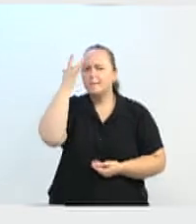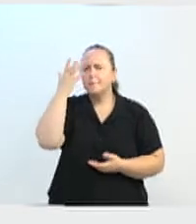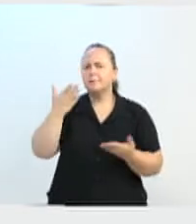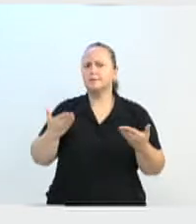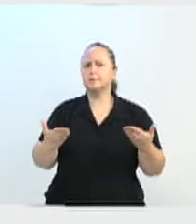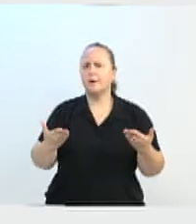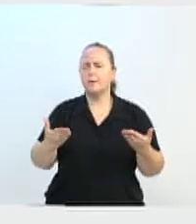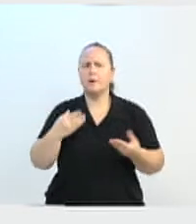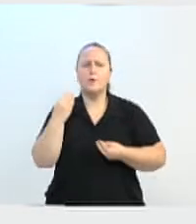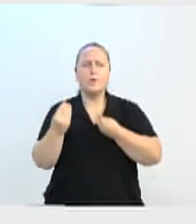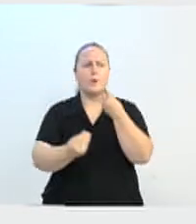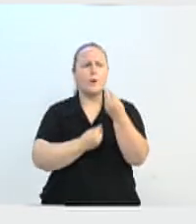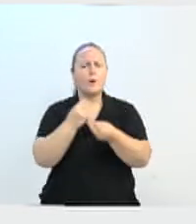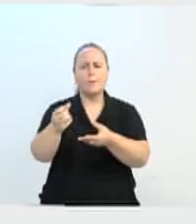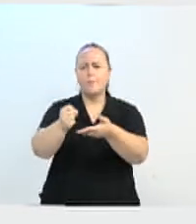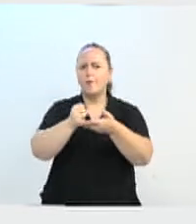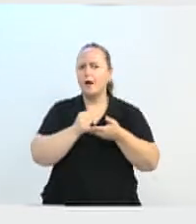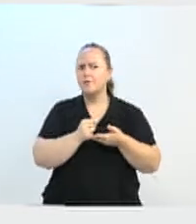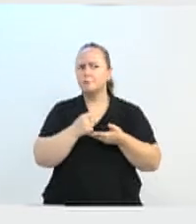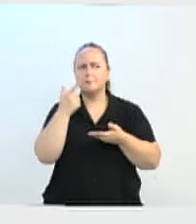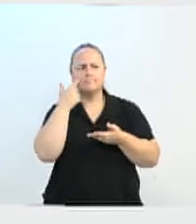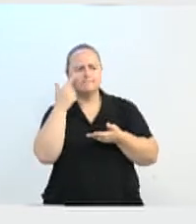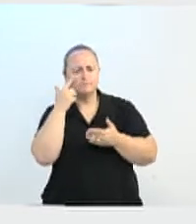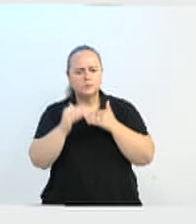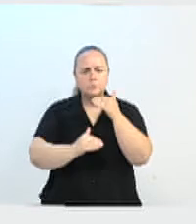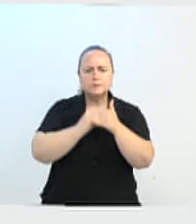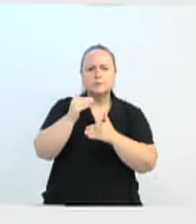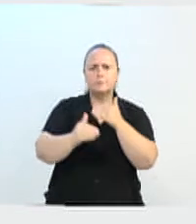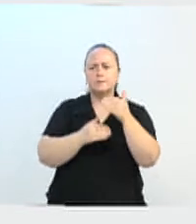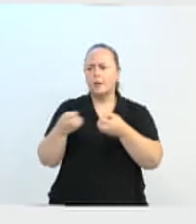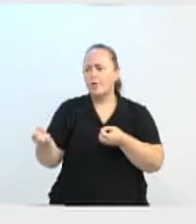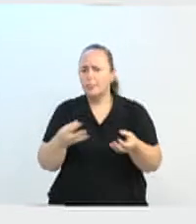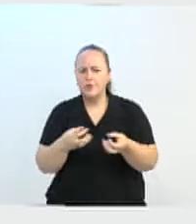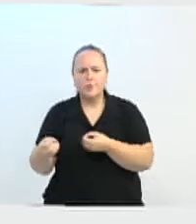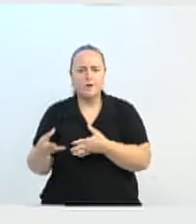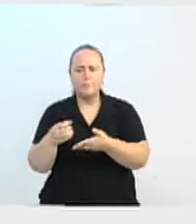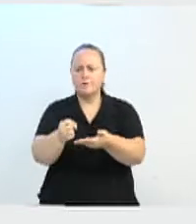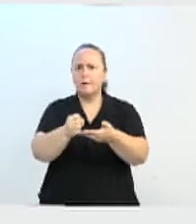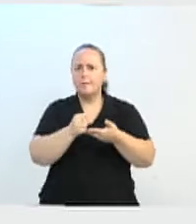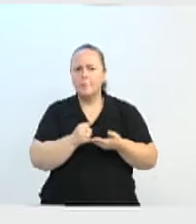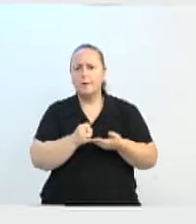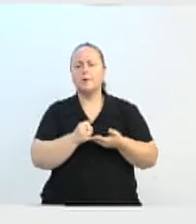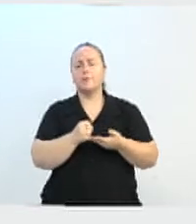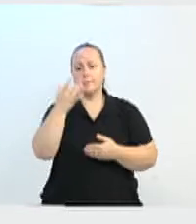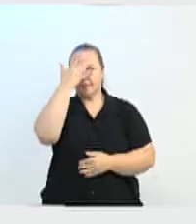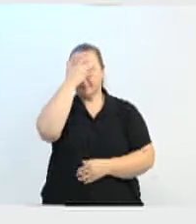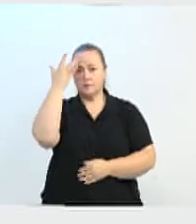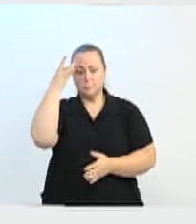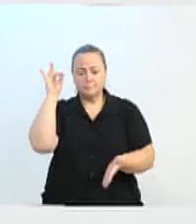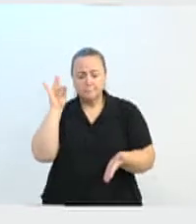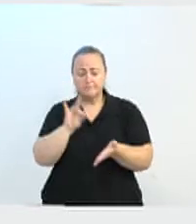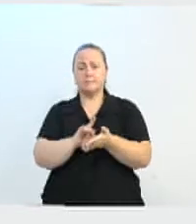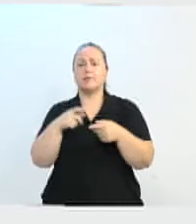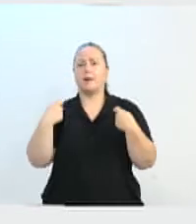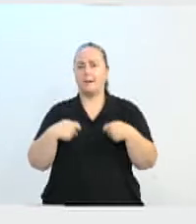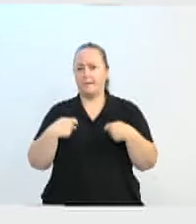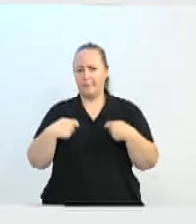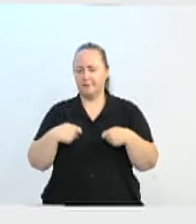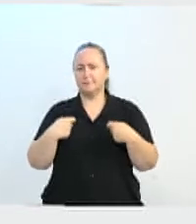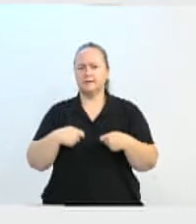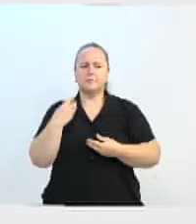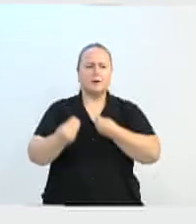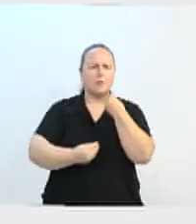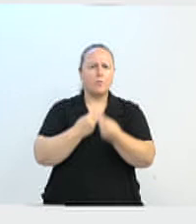eventualmente podem nos ajudar a desenvolver novas ideias e dar apoio para aqueles que precisam de alguma forma de